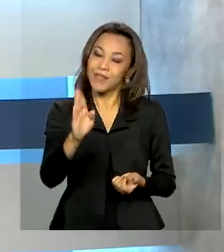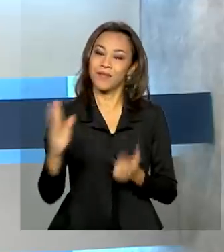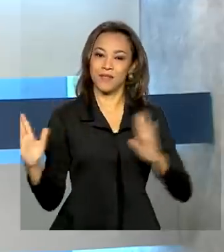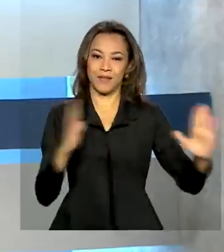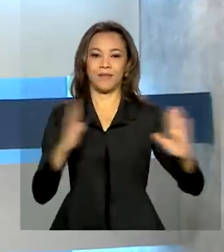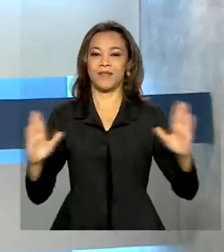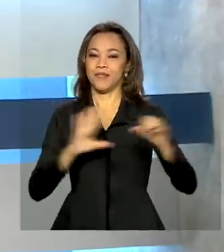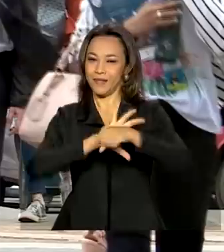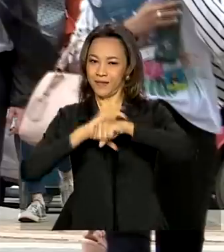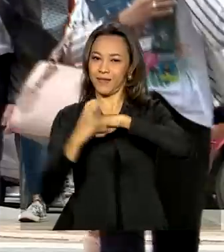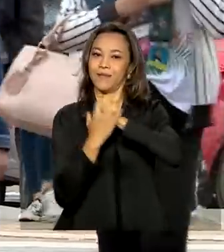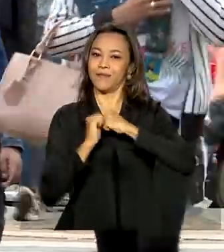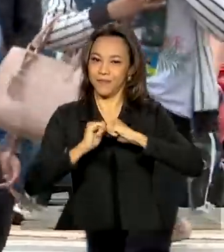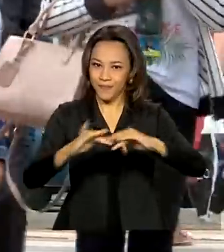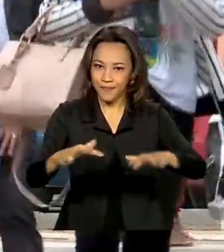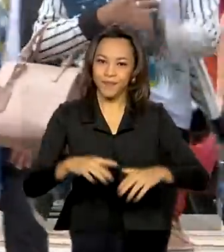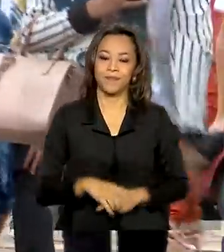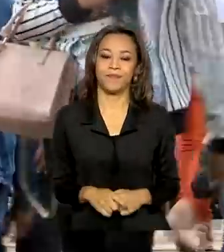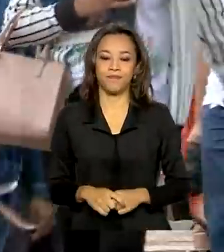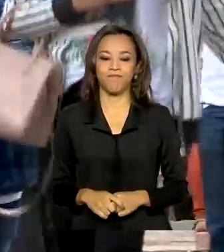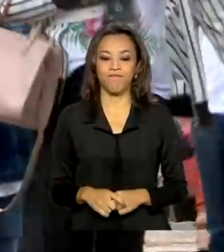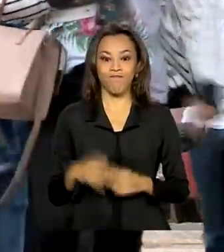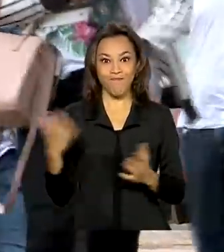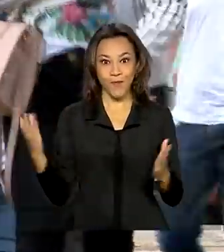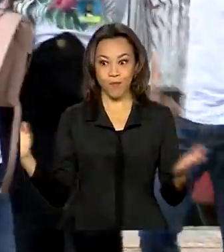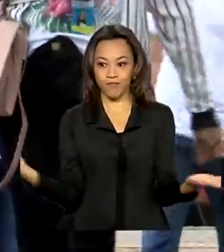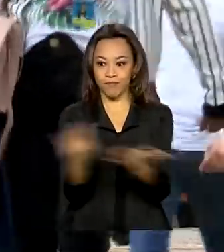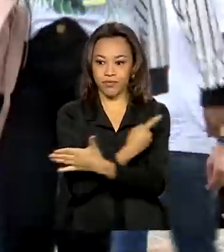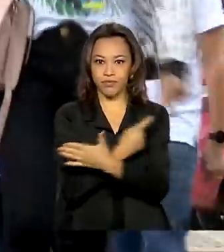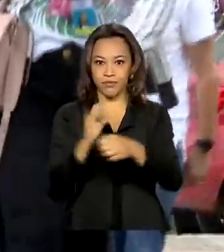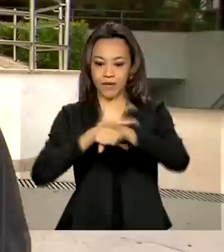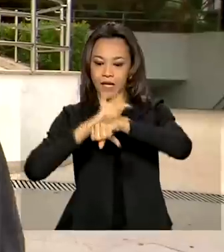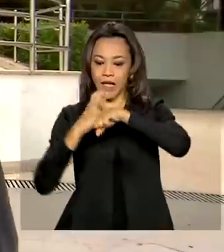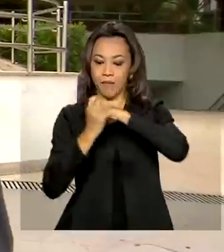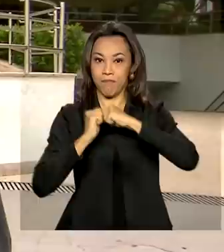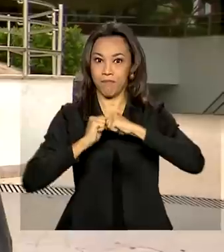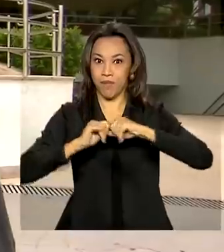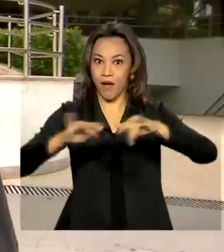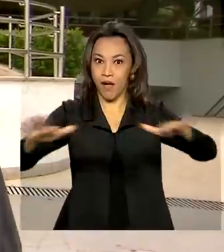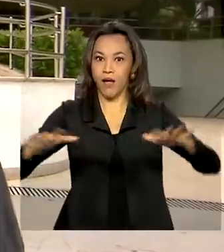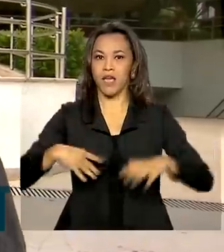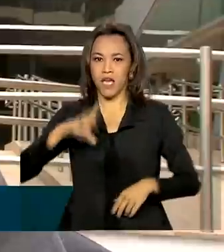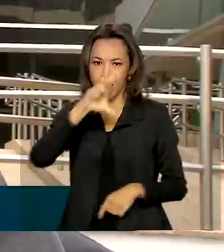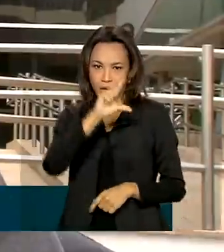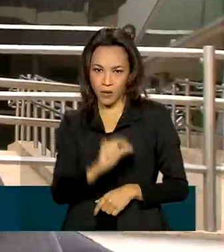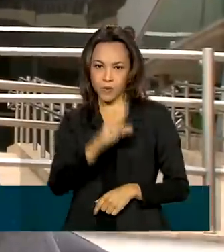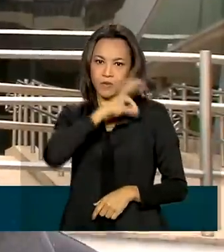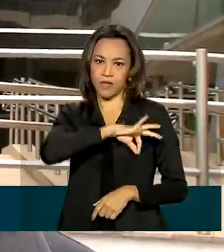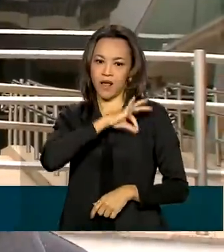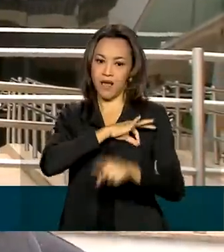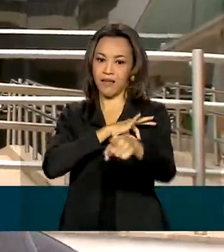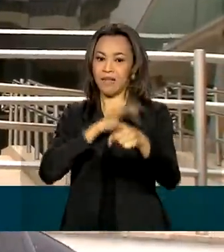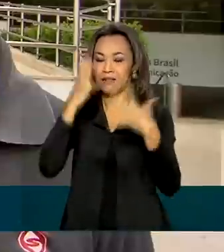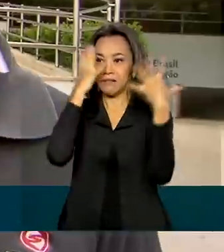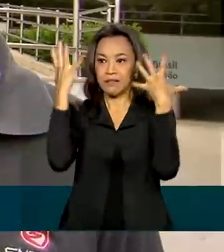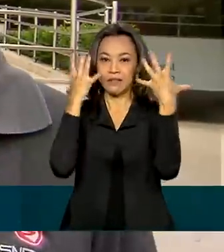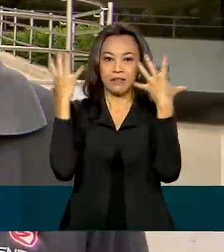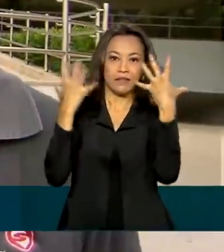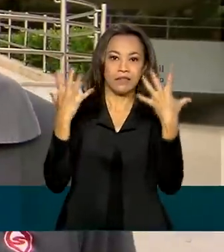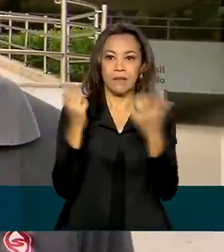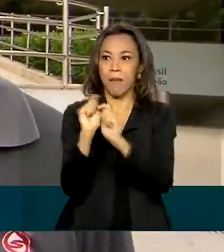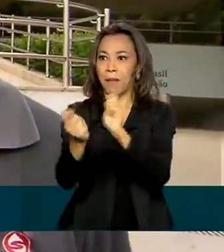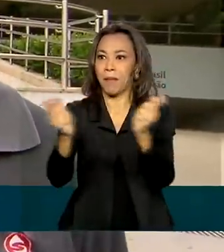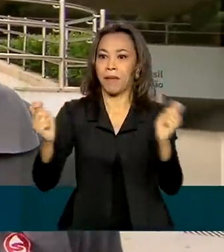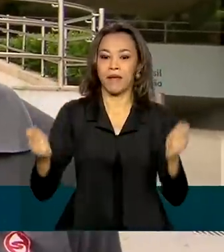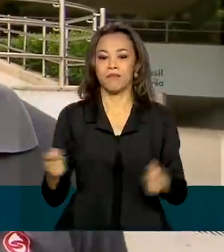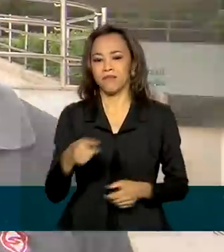tempos de pandemia. Com a pandemia e a redução da renda, o Alice se desequilibrou com as contas. As coisas estão